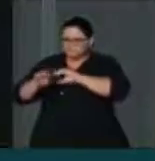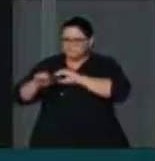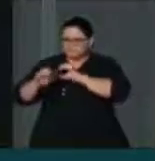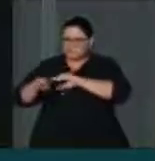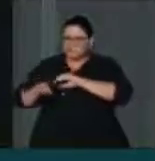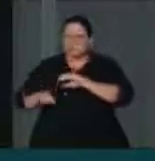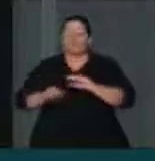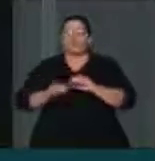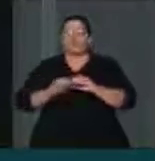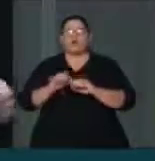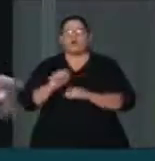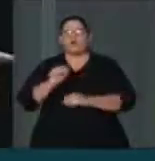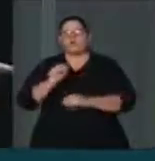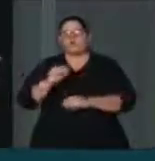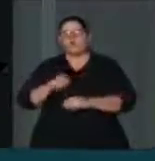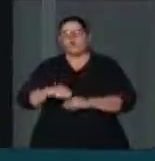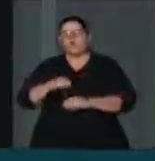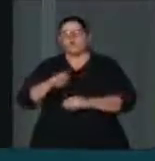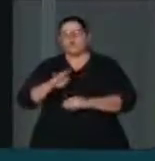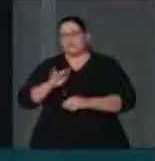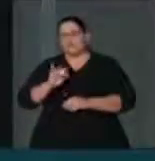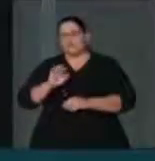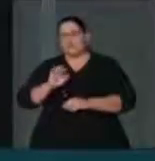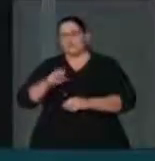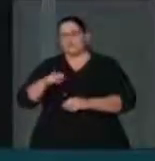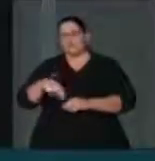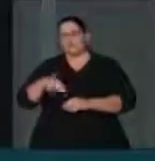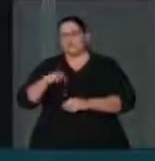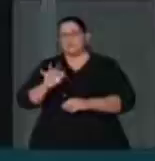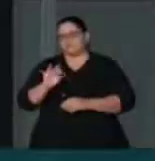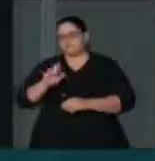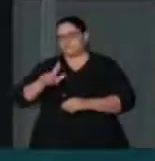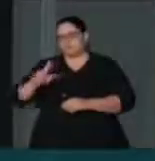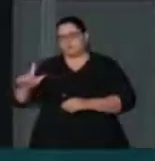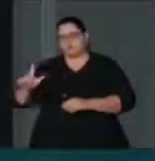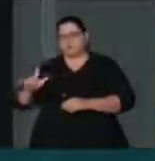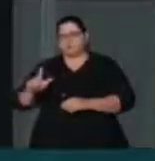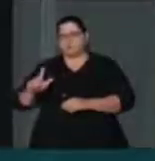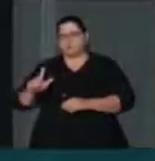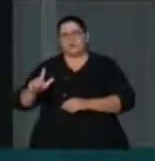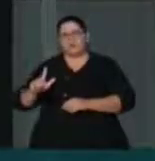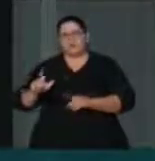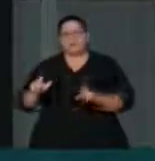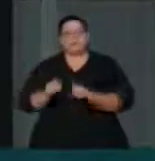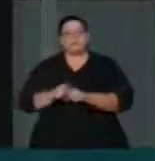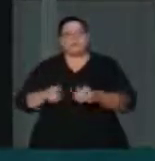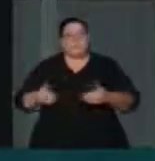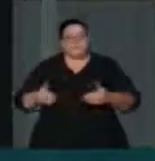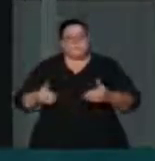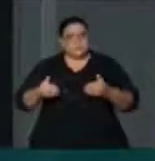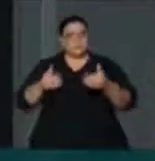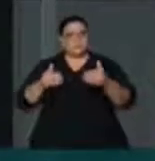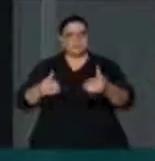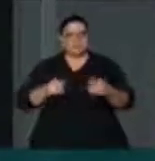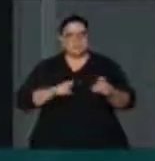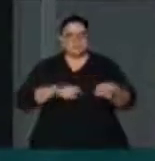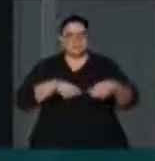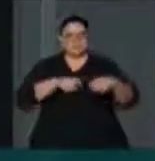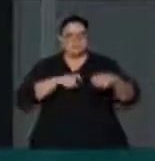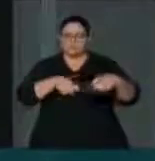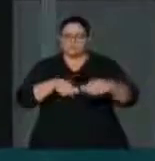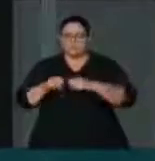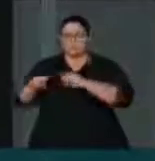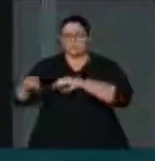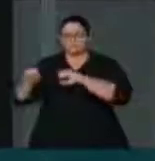Agricultura e do Desenvolvimento Agrário, agora, através da Agência Nacional de Assistência Tegra e Extensão Rural, que é uma educação não formal, precisa